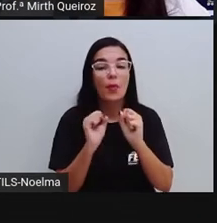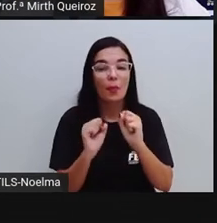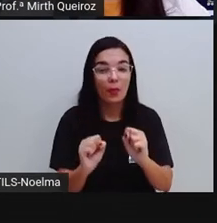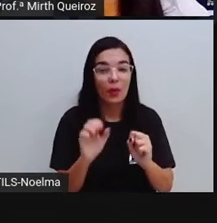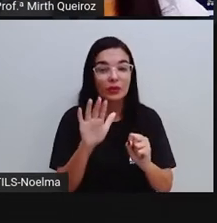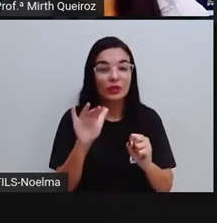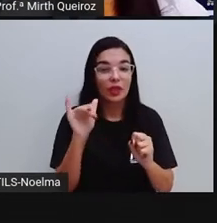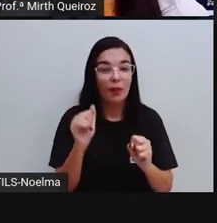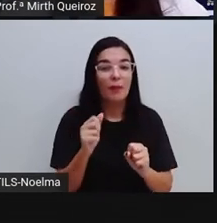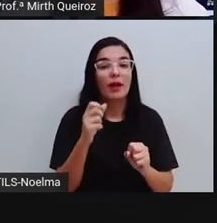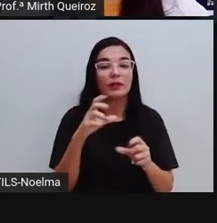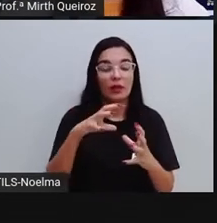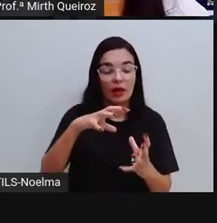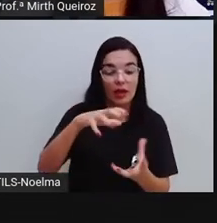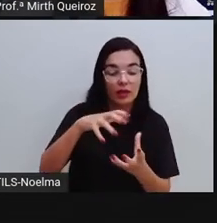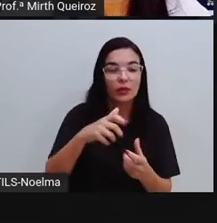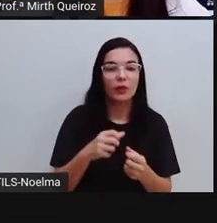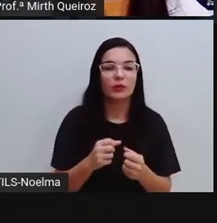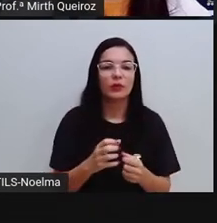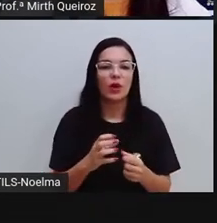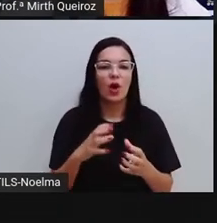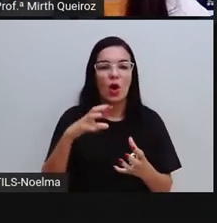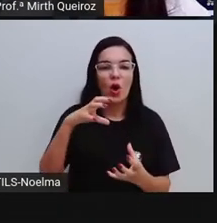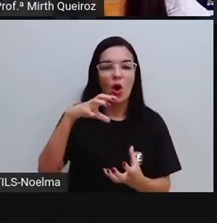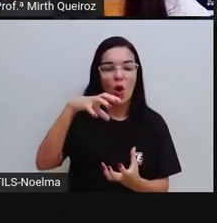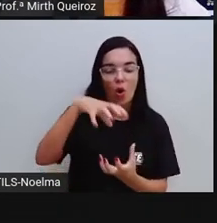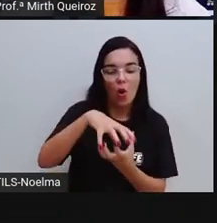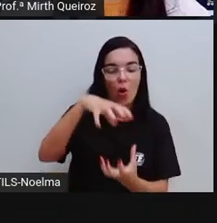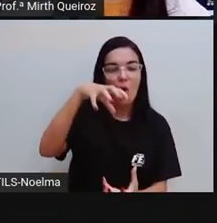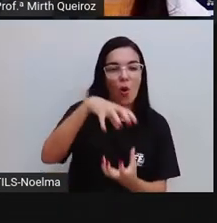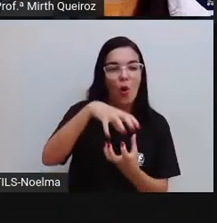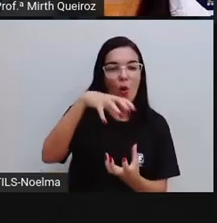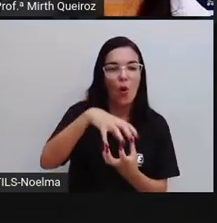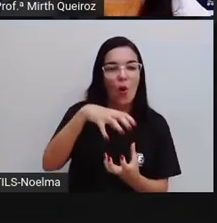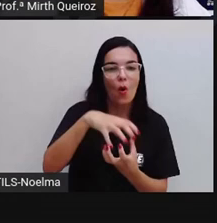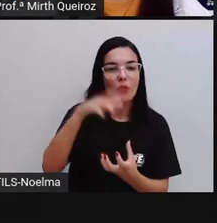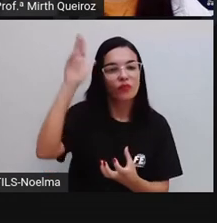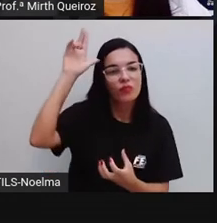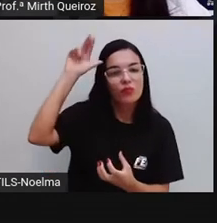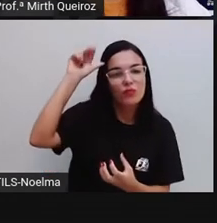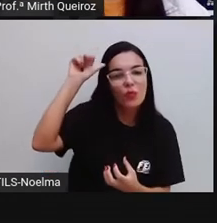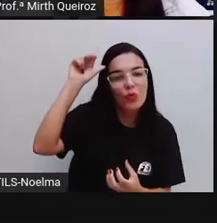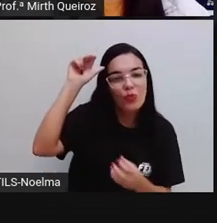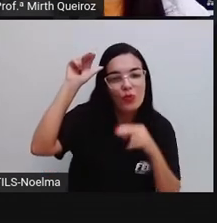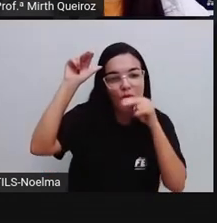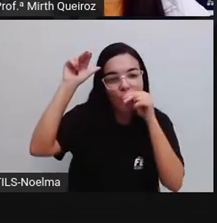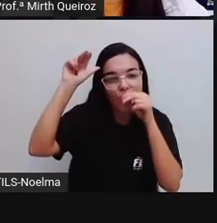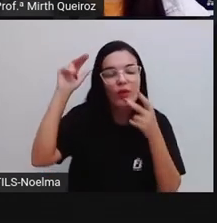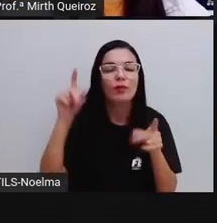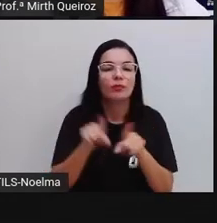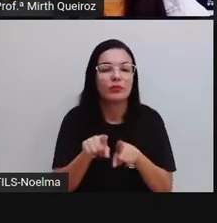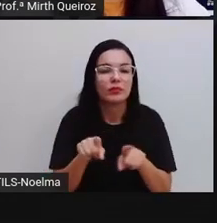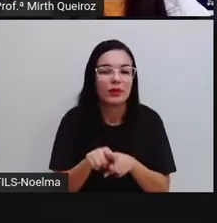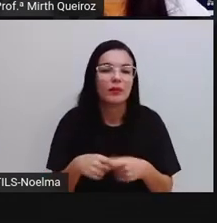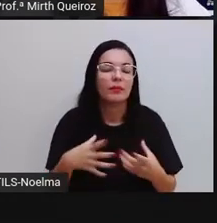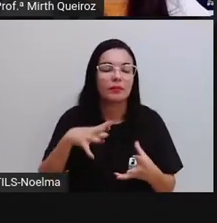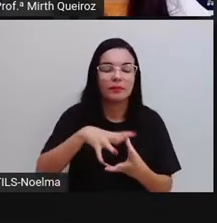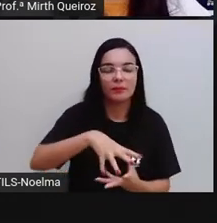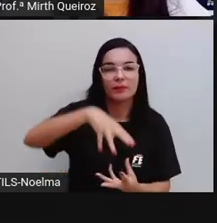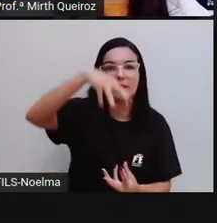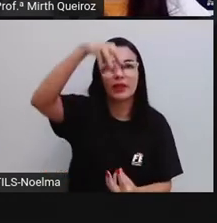cilíndrico, o ovo da páscoa, são corpos arredondados. Se tiver superfície arredondada vai ser chamado de